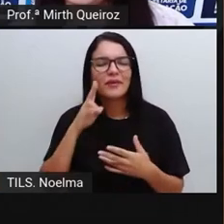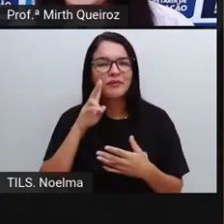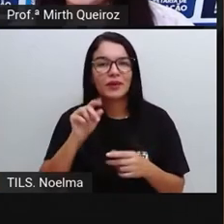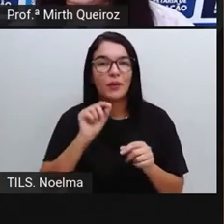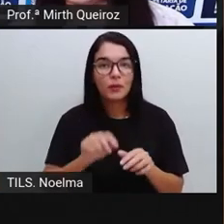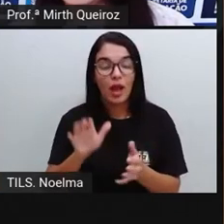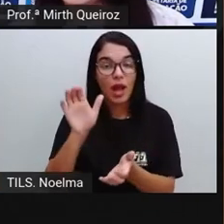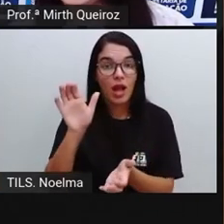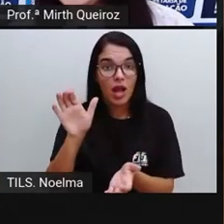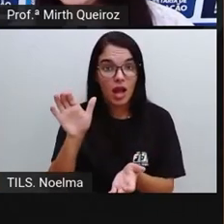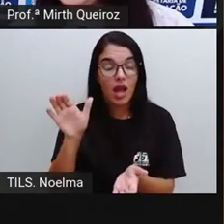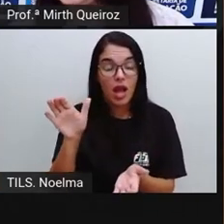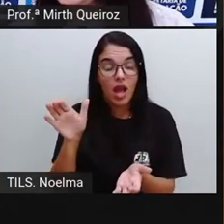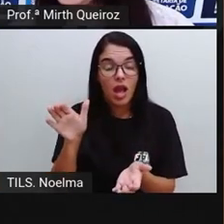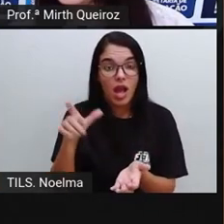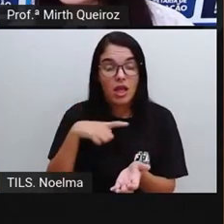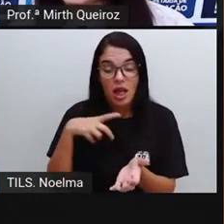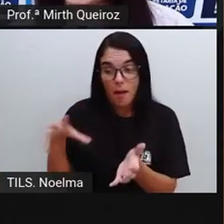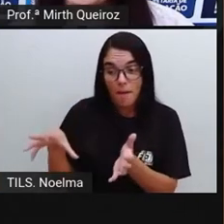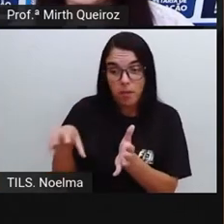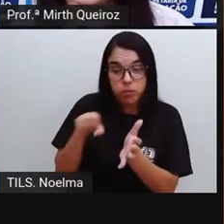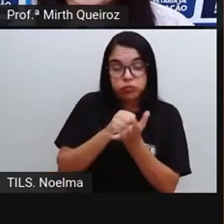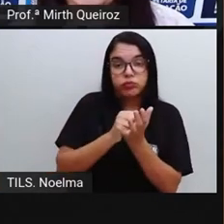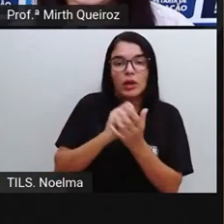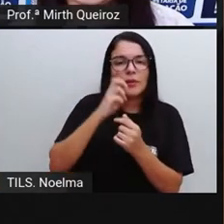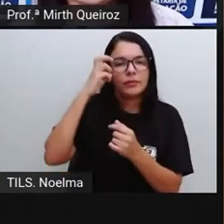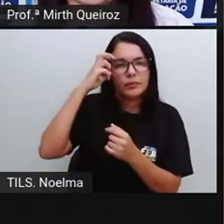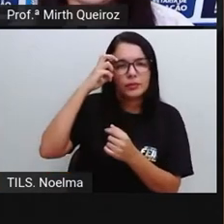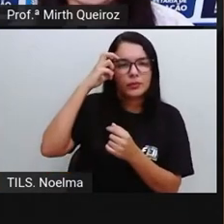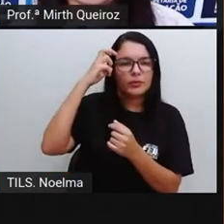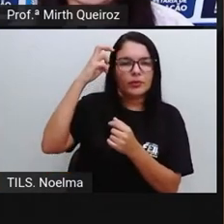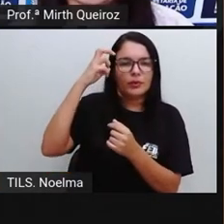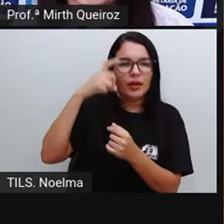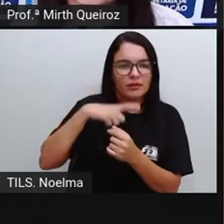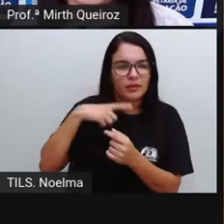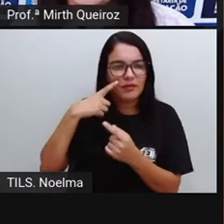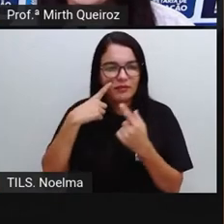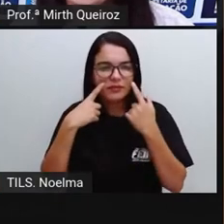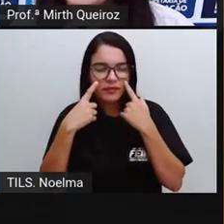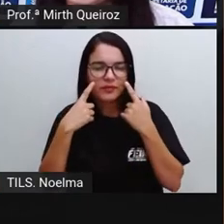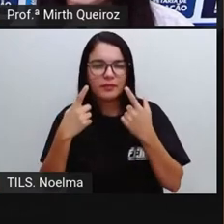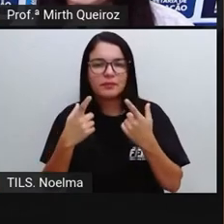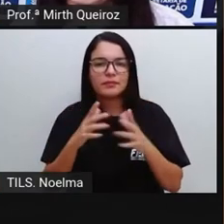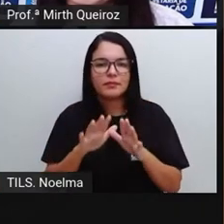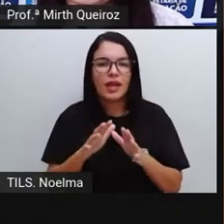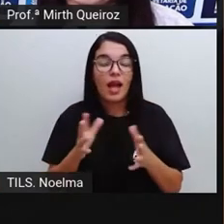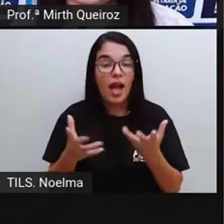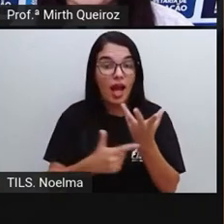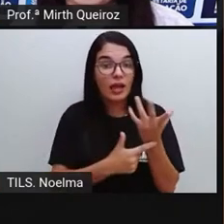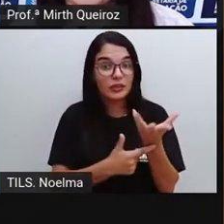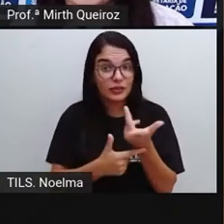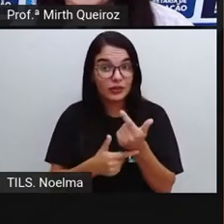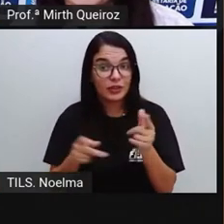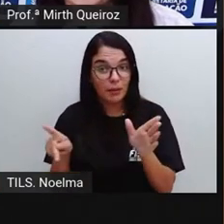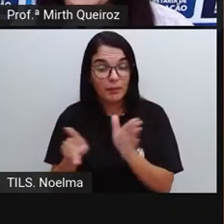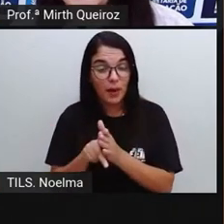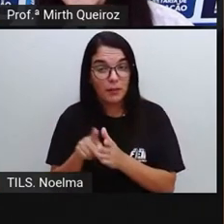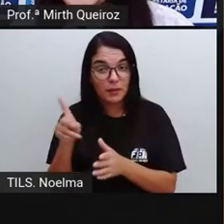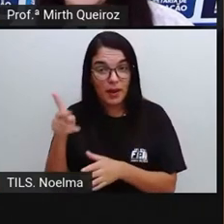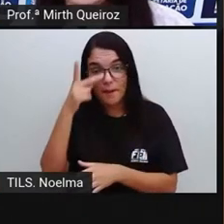do país que acolheu ele em algumas das obras. A gente vai ver isso, certo? Como o artista estava